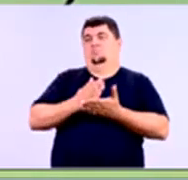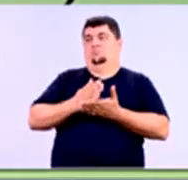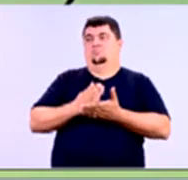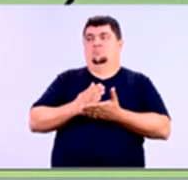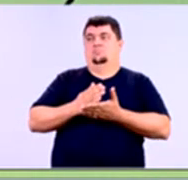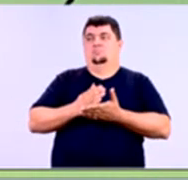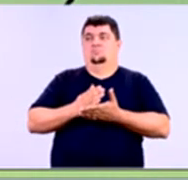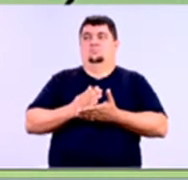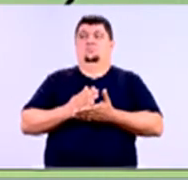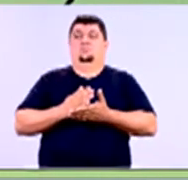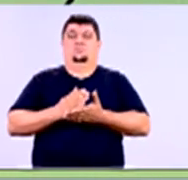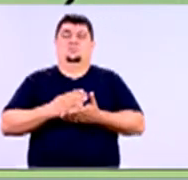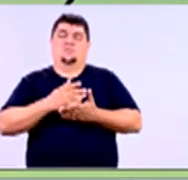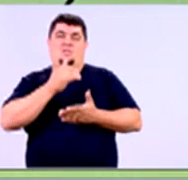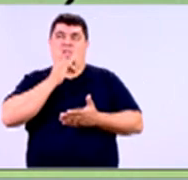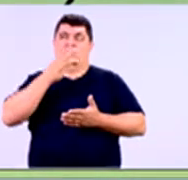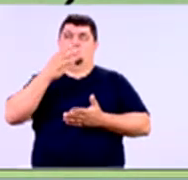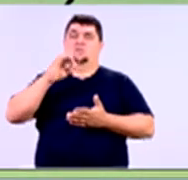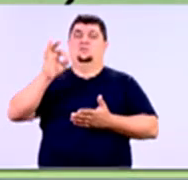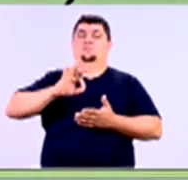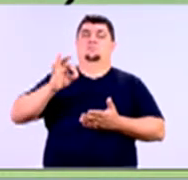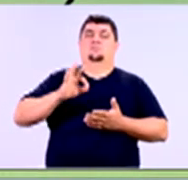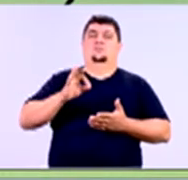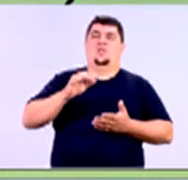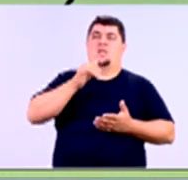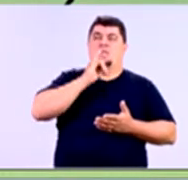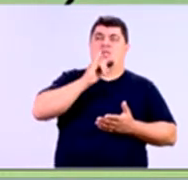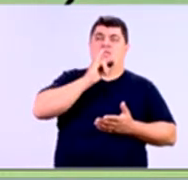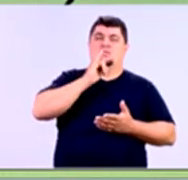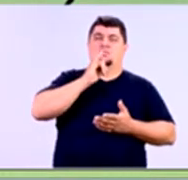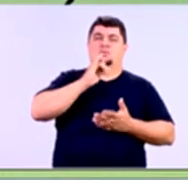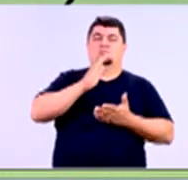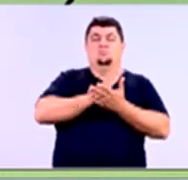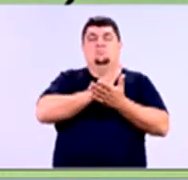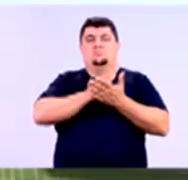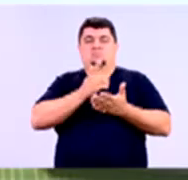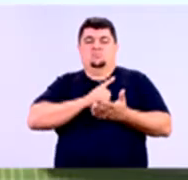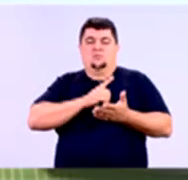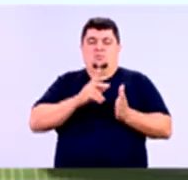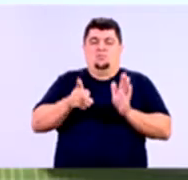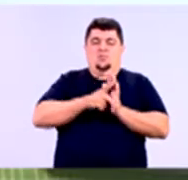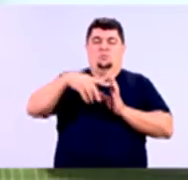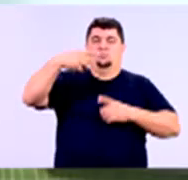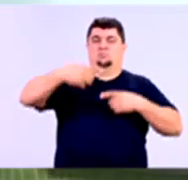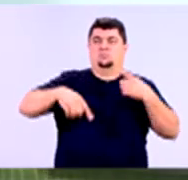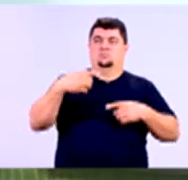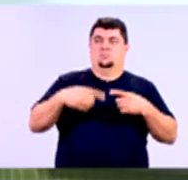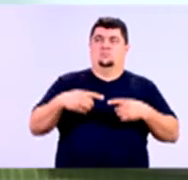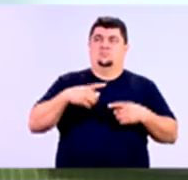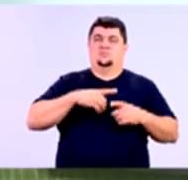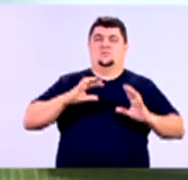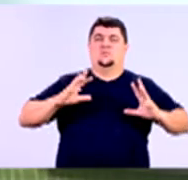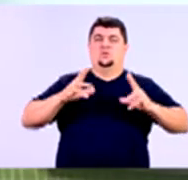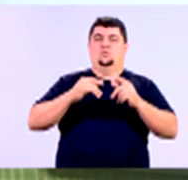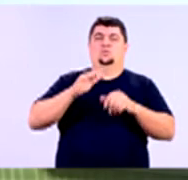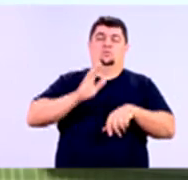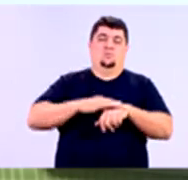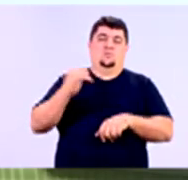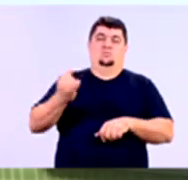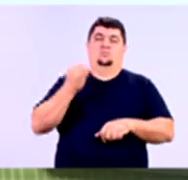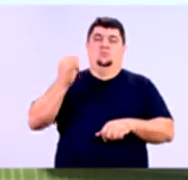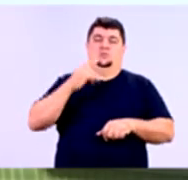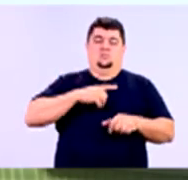a gente falou aqui. Esses são exemplos de algumas coisas que podem estar numa política de crédito. Não quer dizer que todas essas coisas têm que estar no